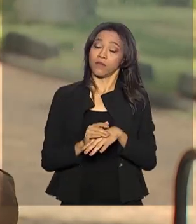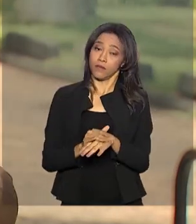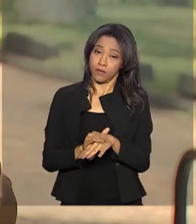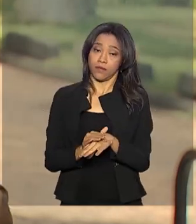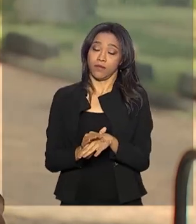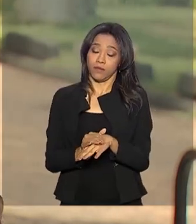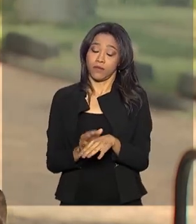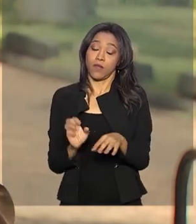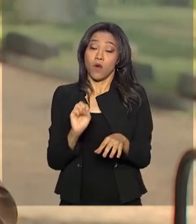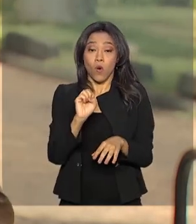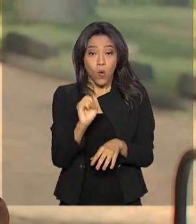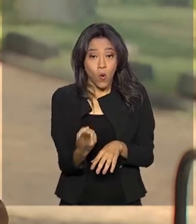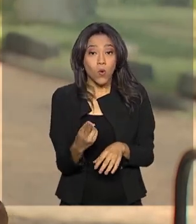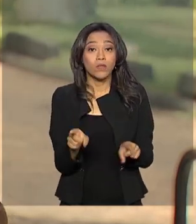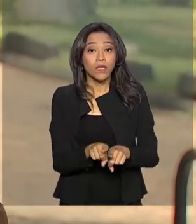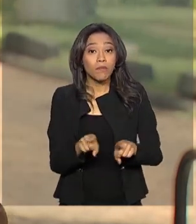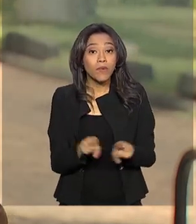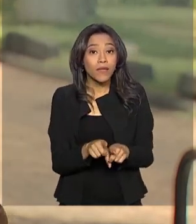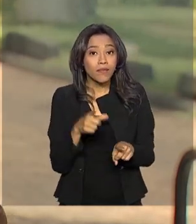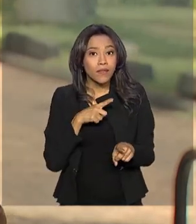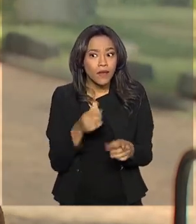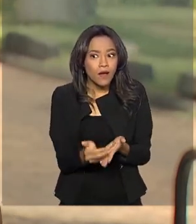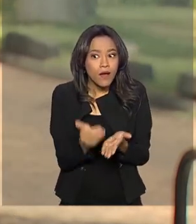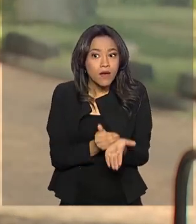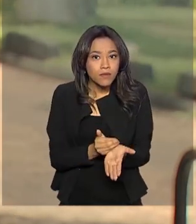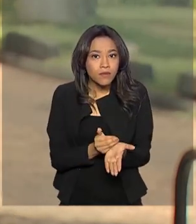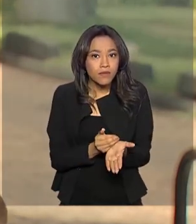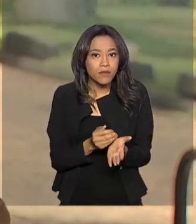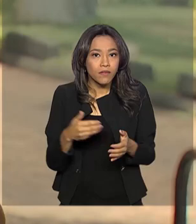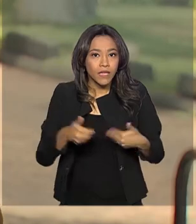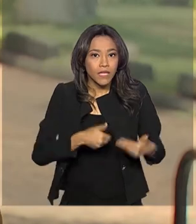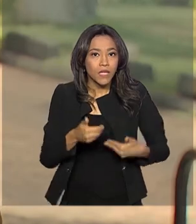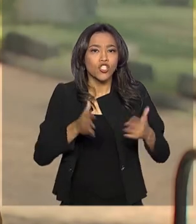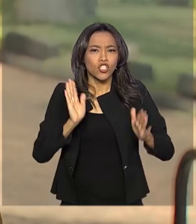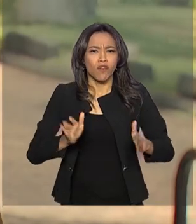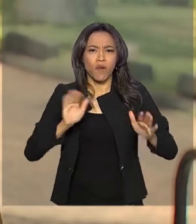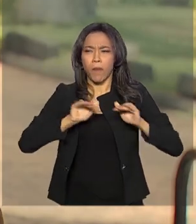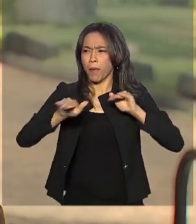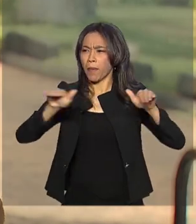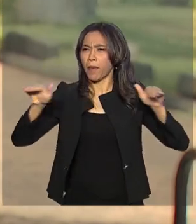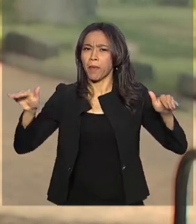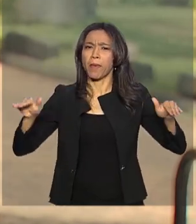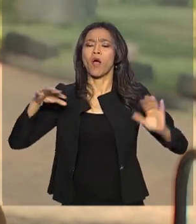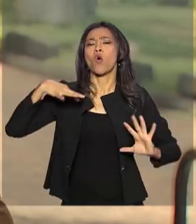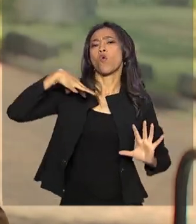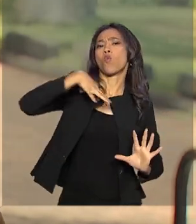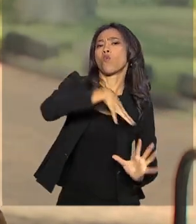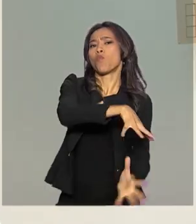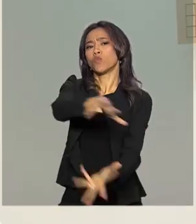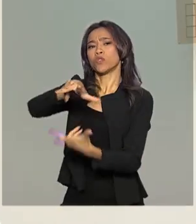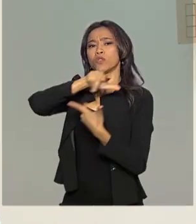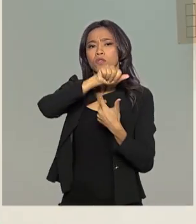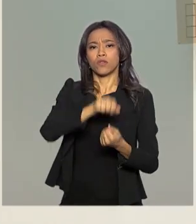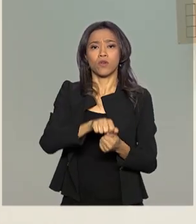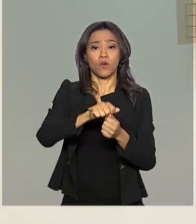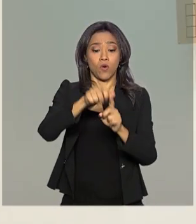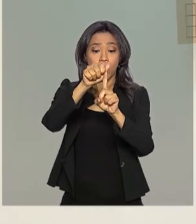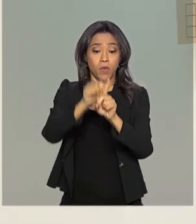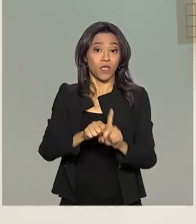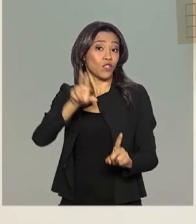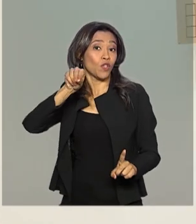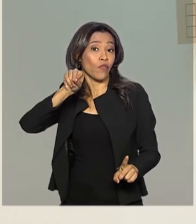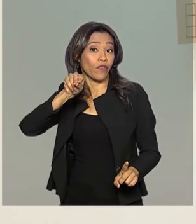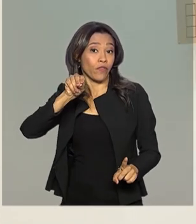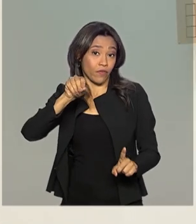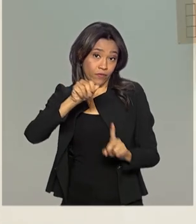ou até mesmo obter um diagnóstico precoce, foi criado o Movimento Internacional Novembro Azul. Ajuda na conscientização,